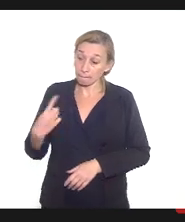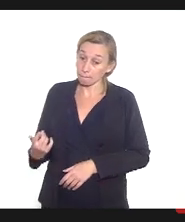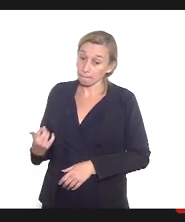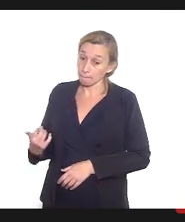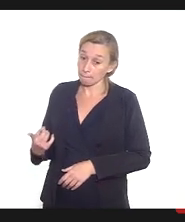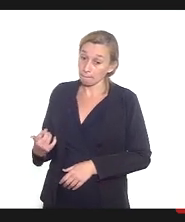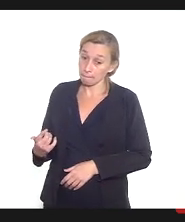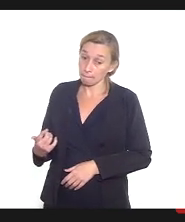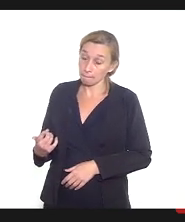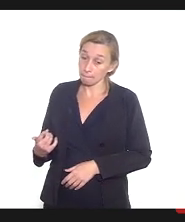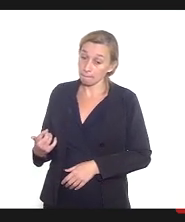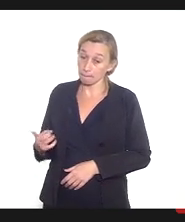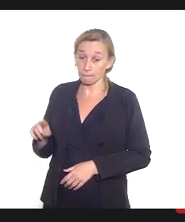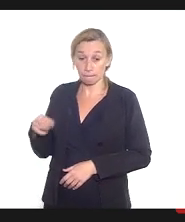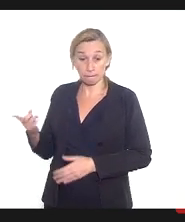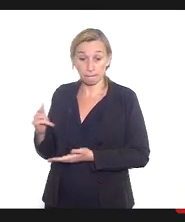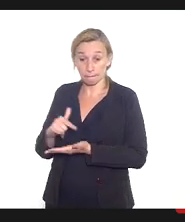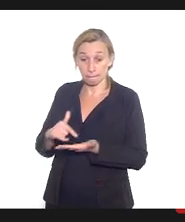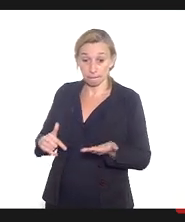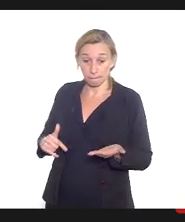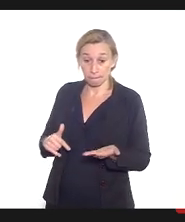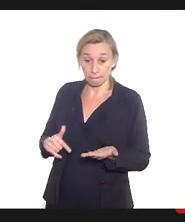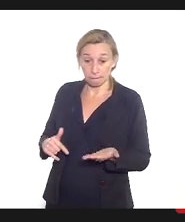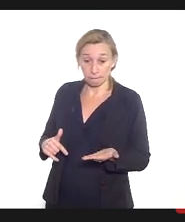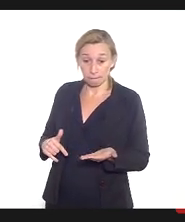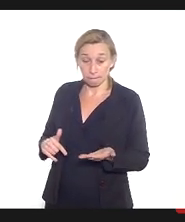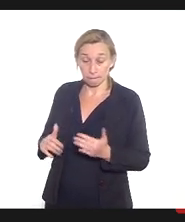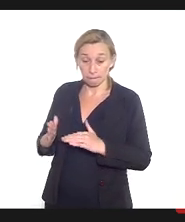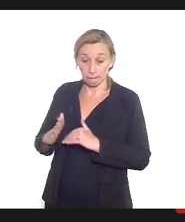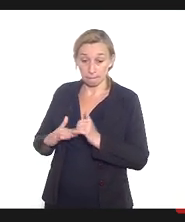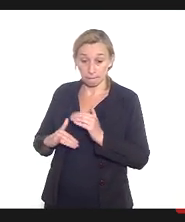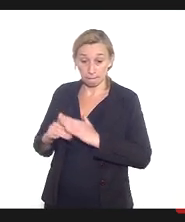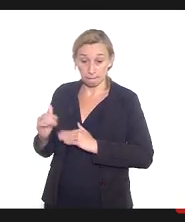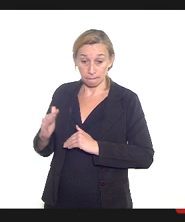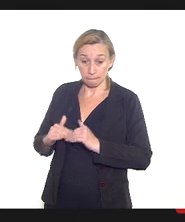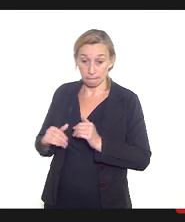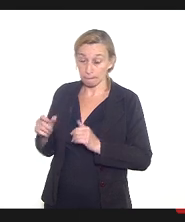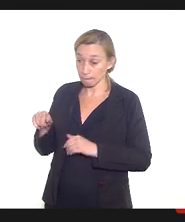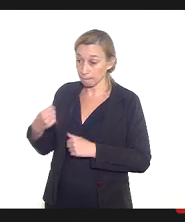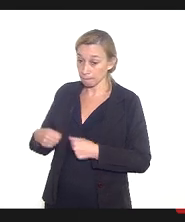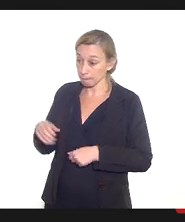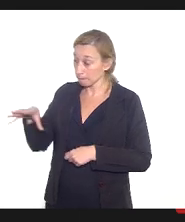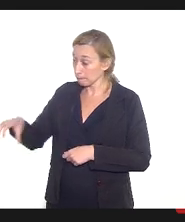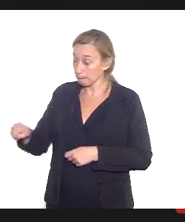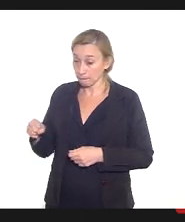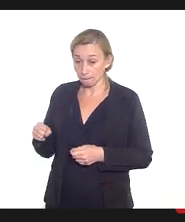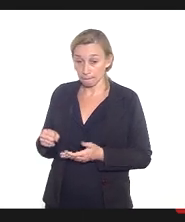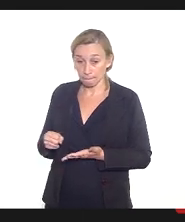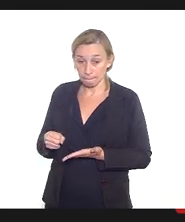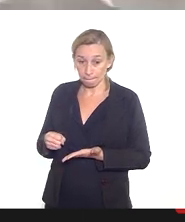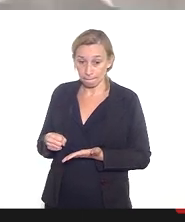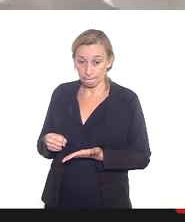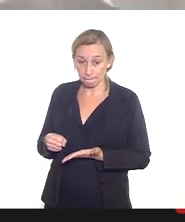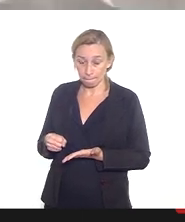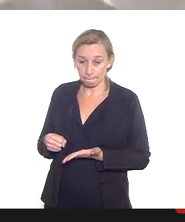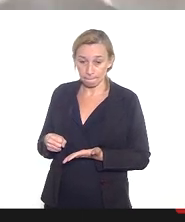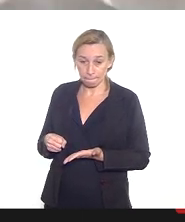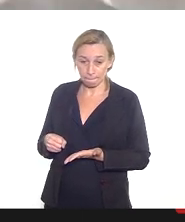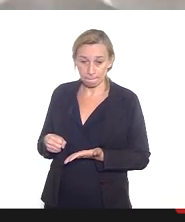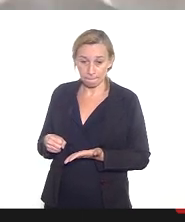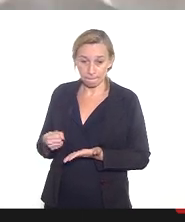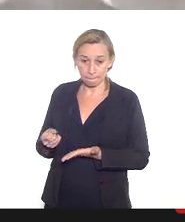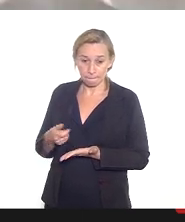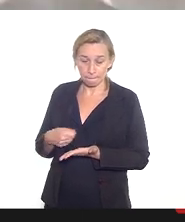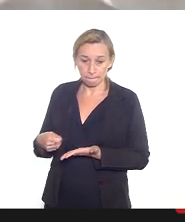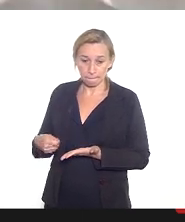um outro documento atestado também o profissional que ela tem que ir lá pegar e que tá falando que ela tá